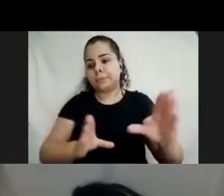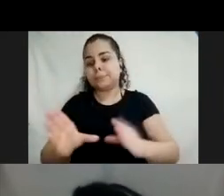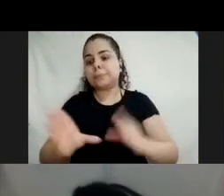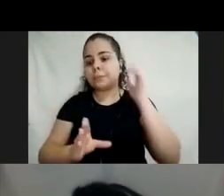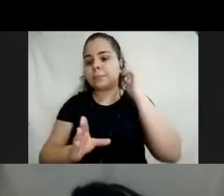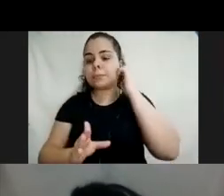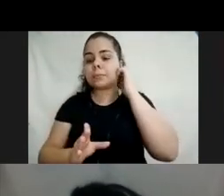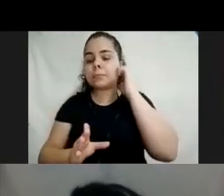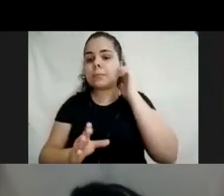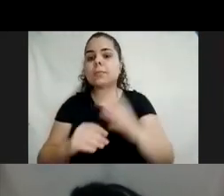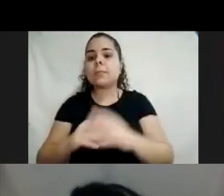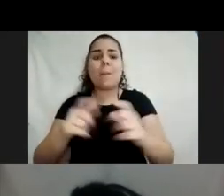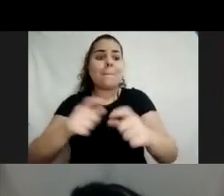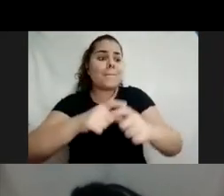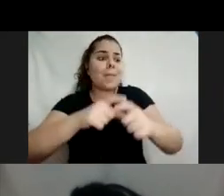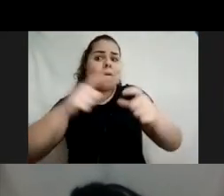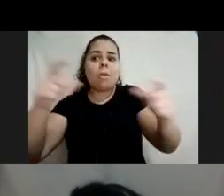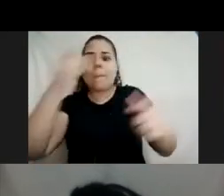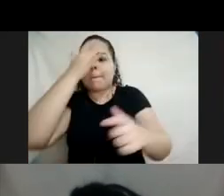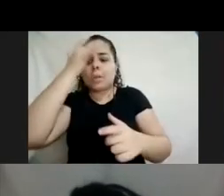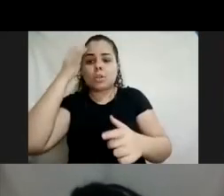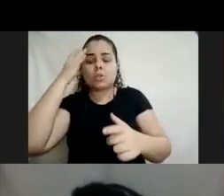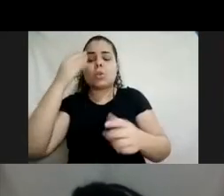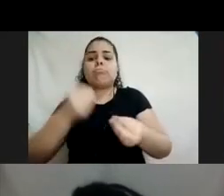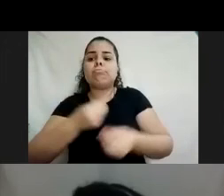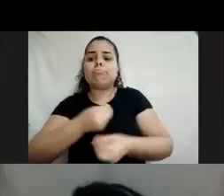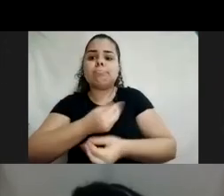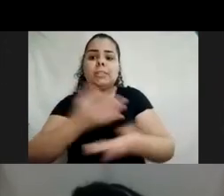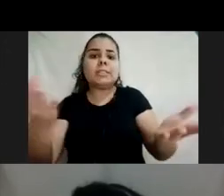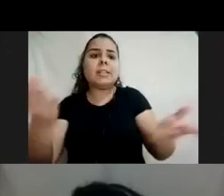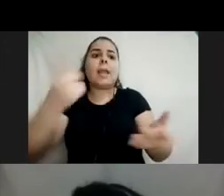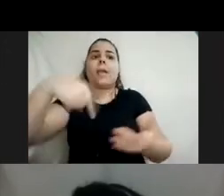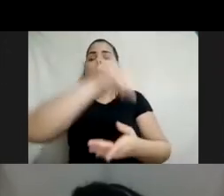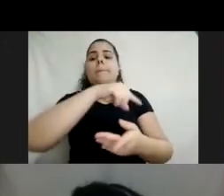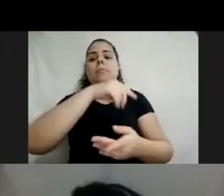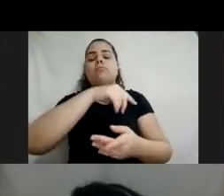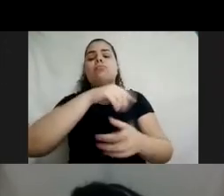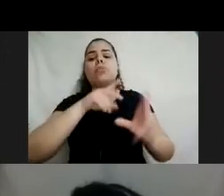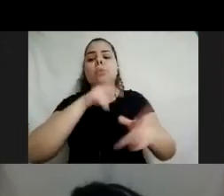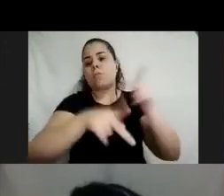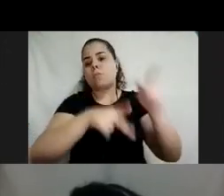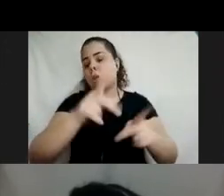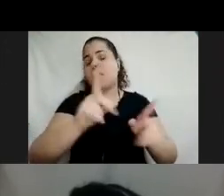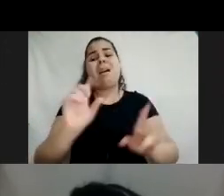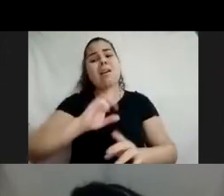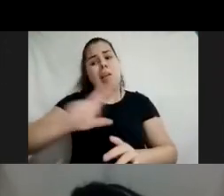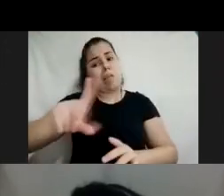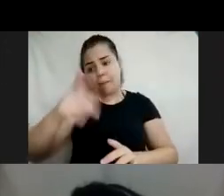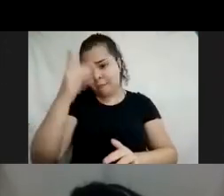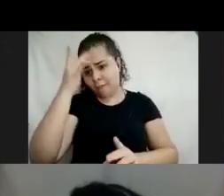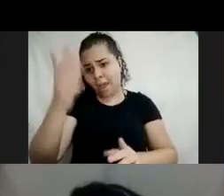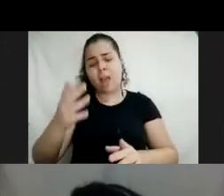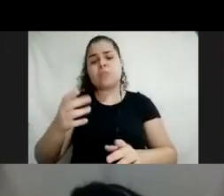acessível ao maior número de pessoas e ofereça as ferramentas ao maior número de pessoas possível. Isso não é fácil, é um desafio sempre,